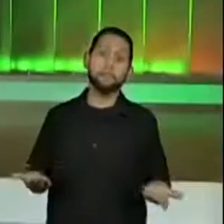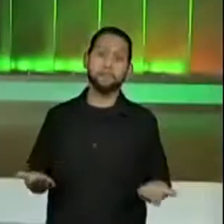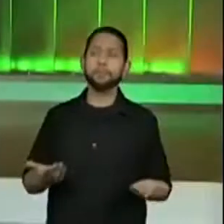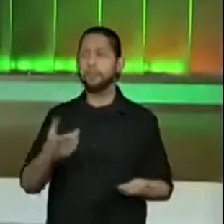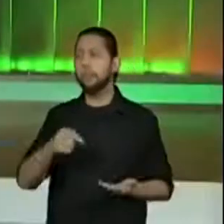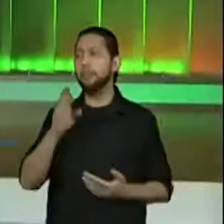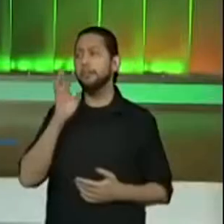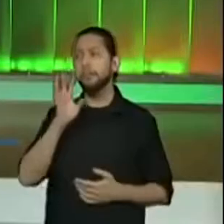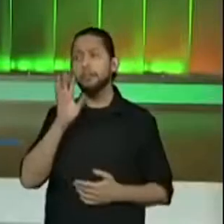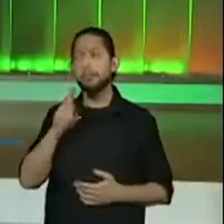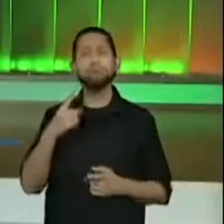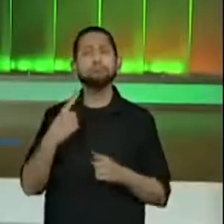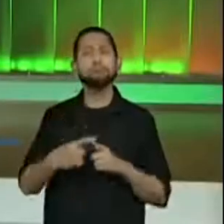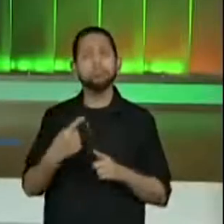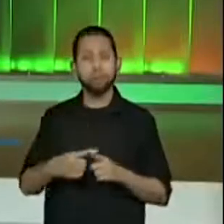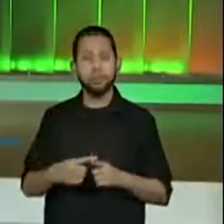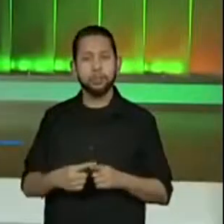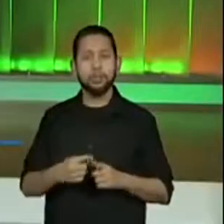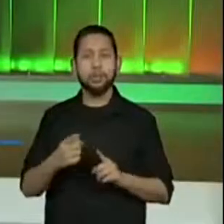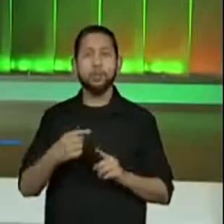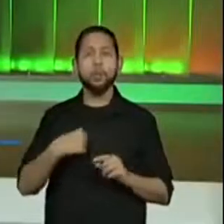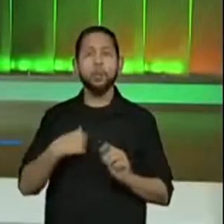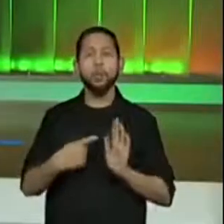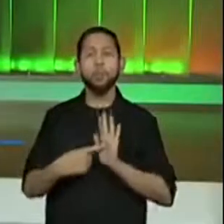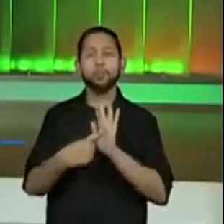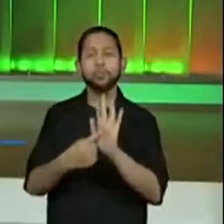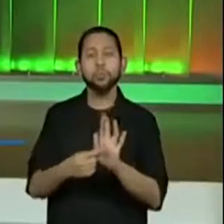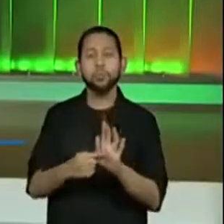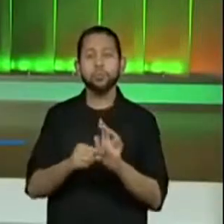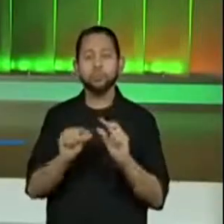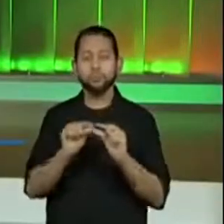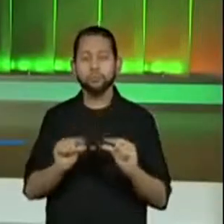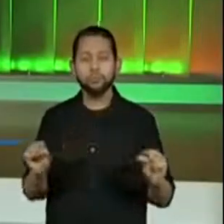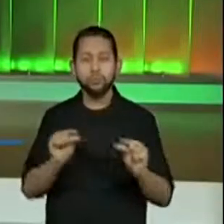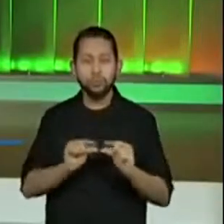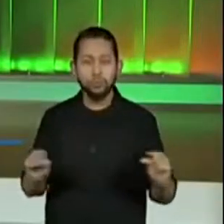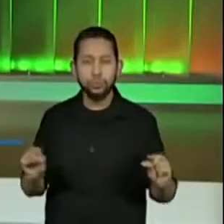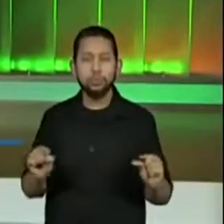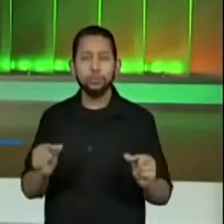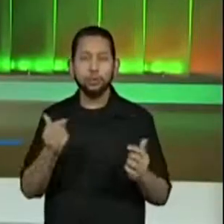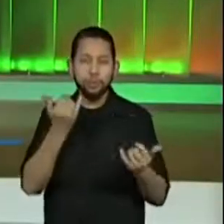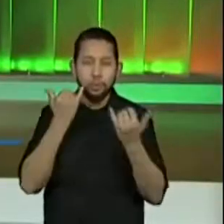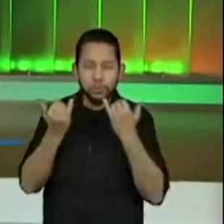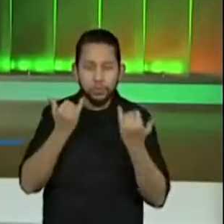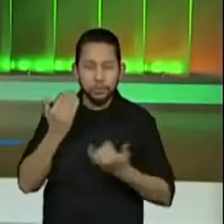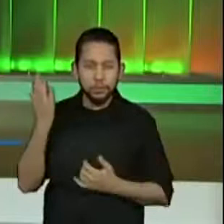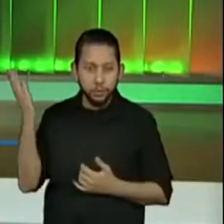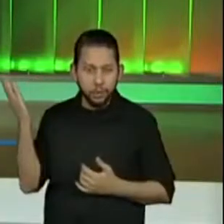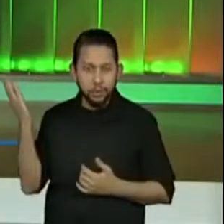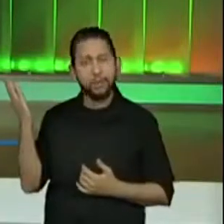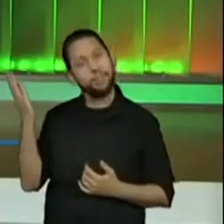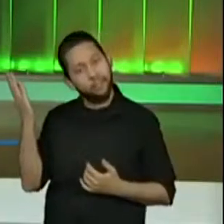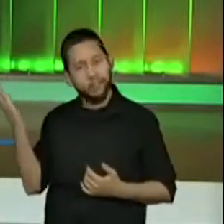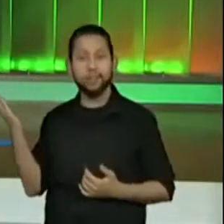é legal que a partir de uma legenda e de uma informação, que foi o caso aqui, a gente tinha as informações técnicas do